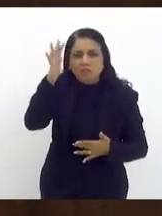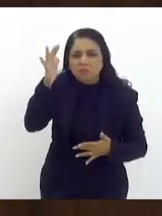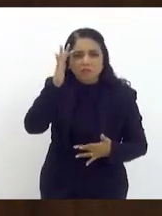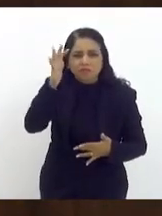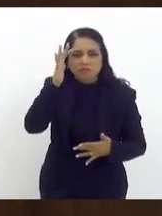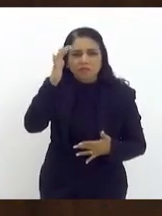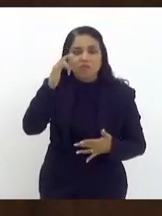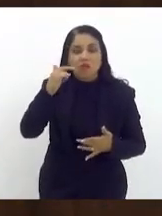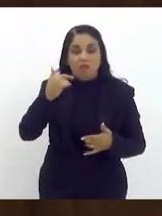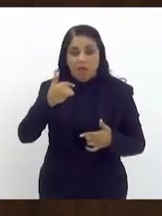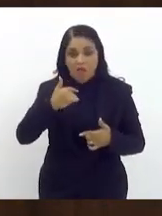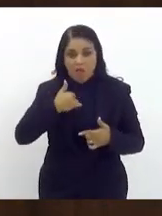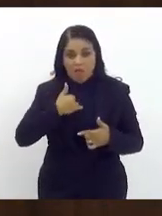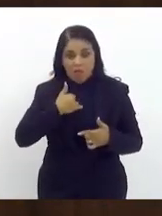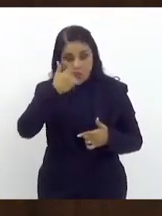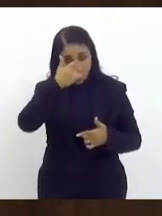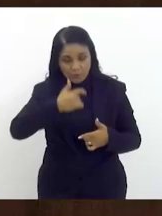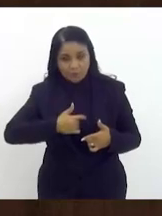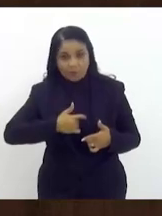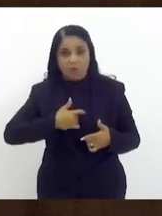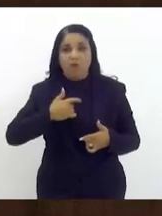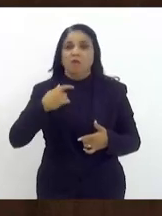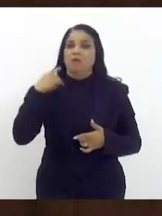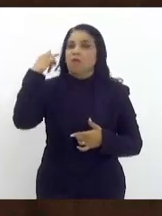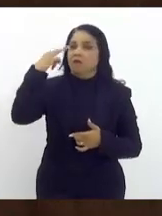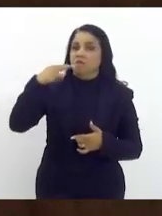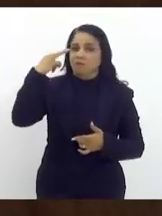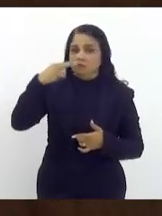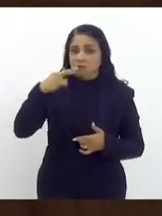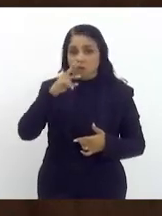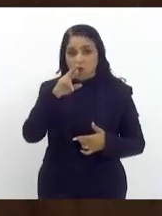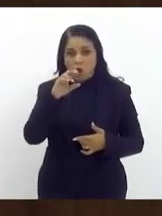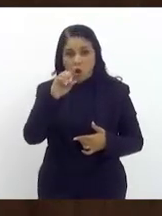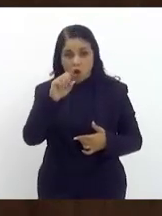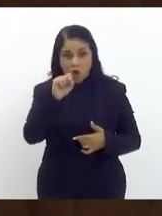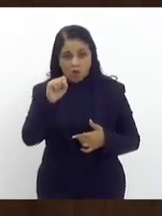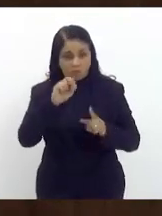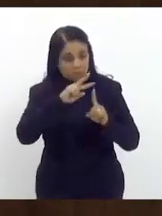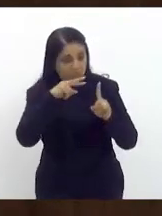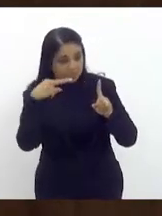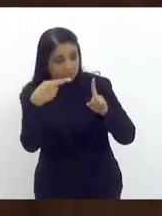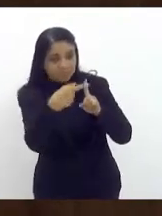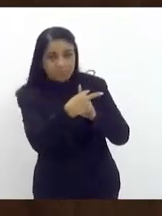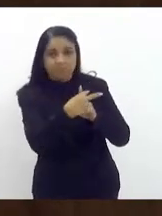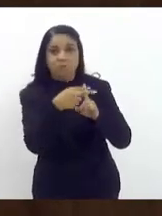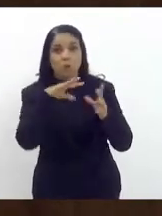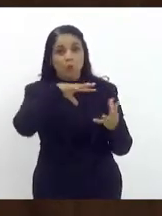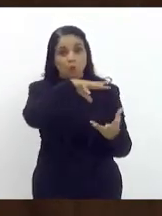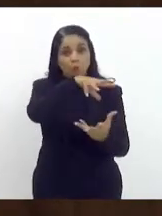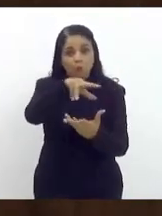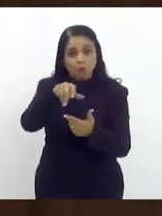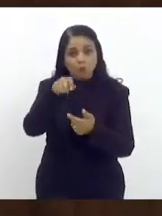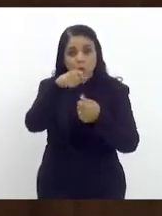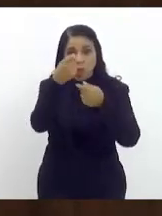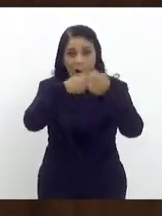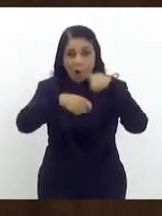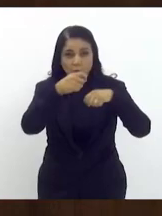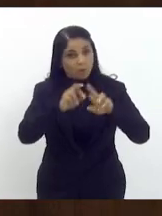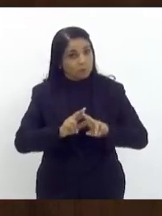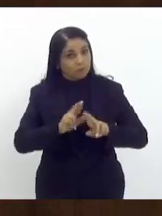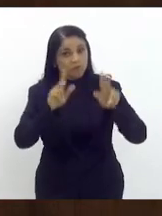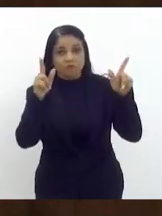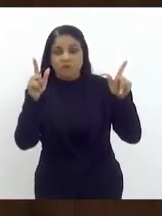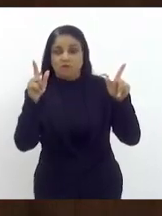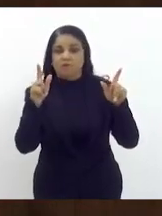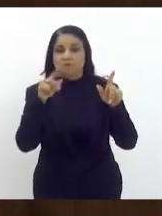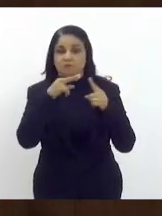eu e a vereadora Rosa temos diferenças de olhar o mundo econômico, a sociedade, mas